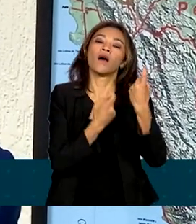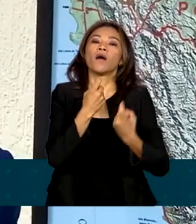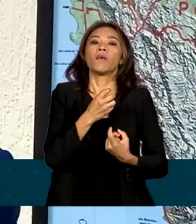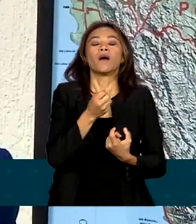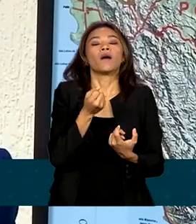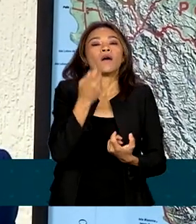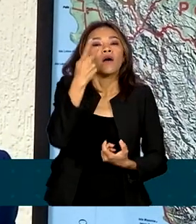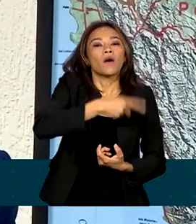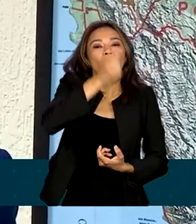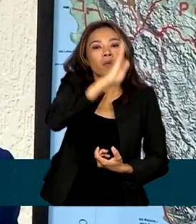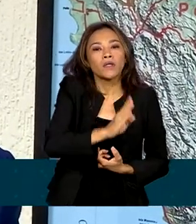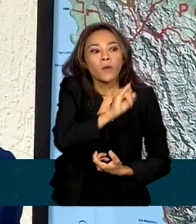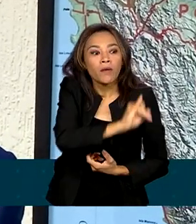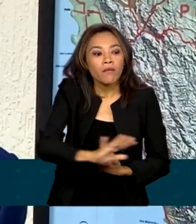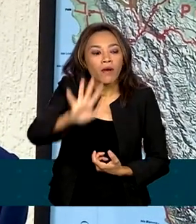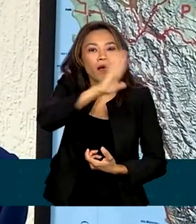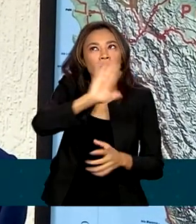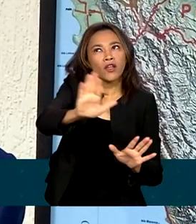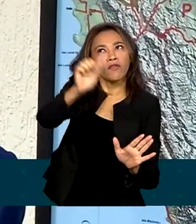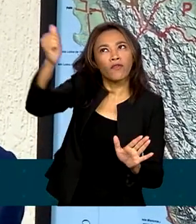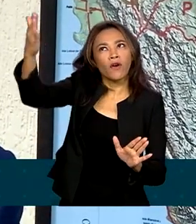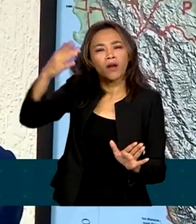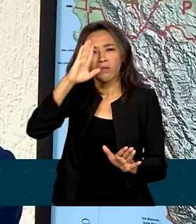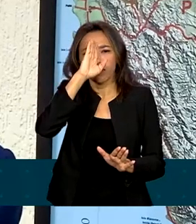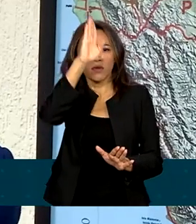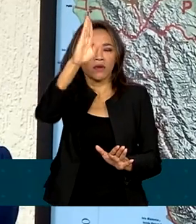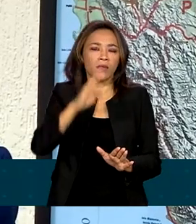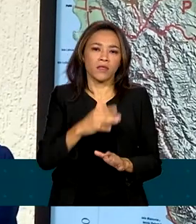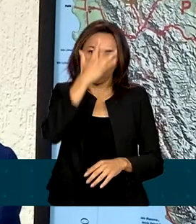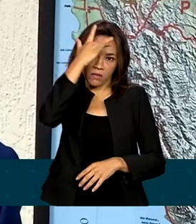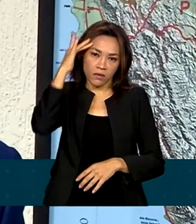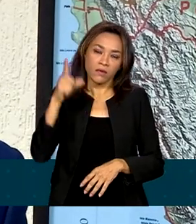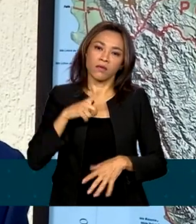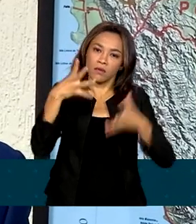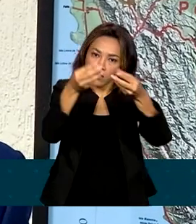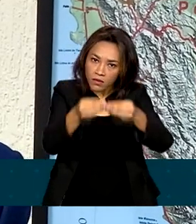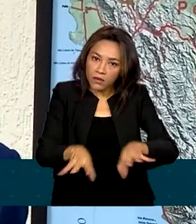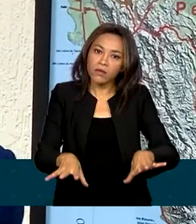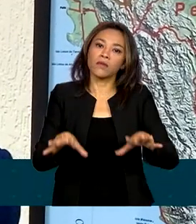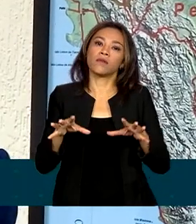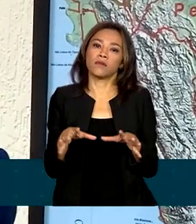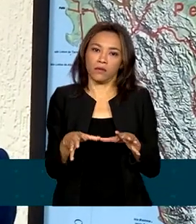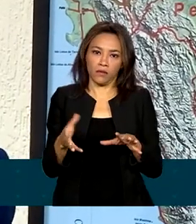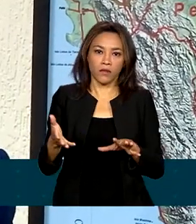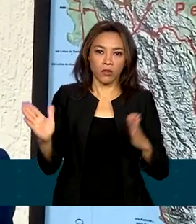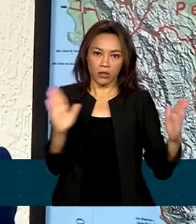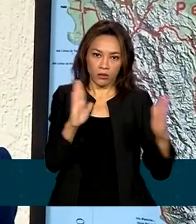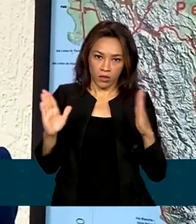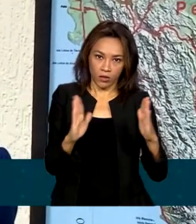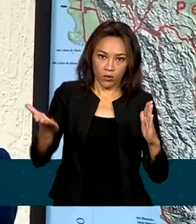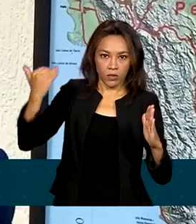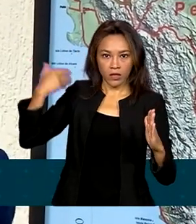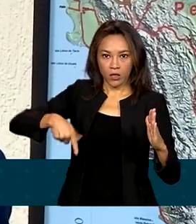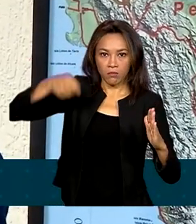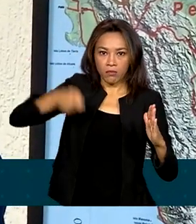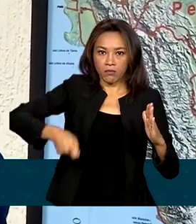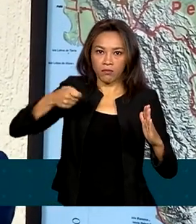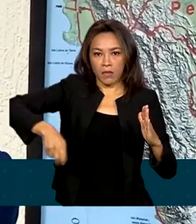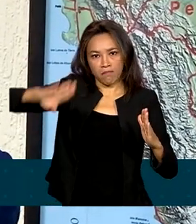exterior, mas fundamentalmente com as pessoas que foram afetadas por ações do Estado brasileiro, tem a obrigação de